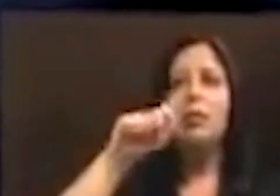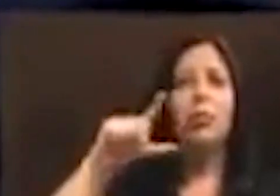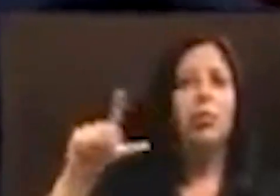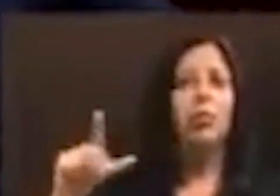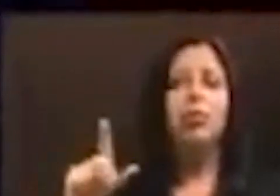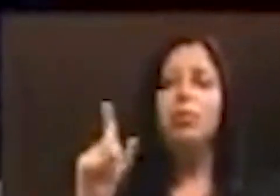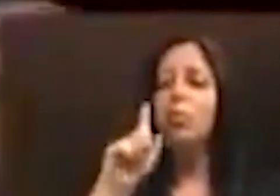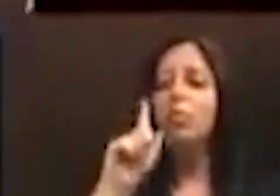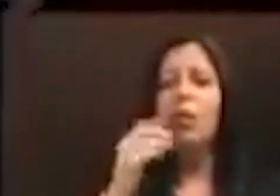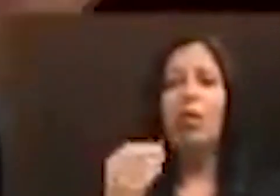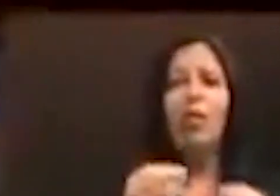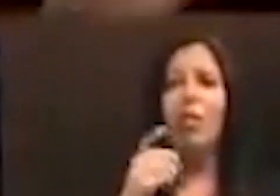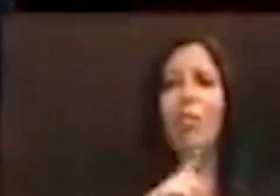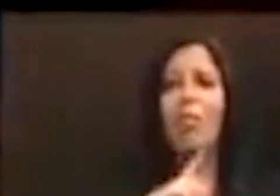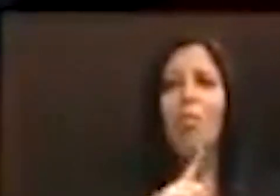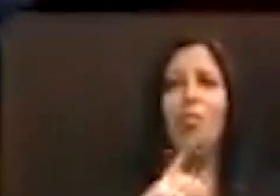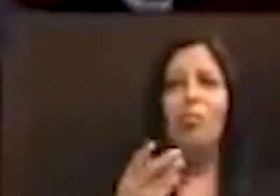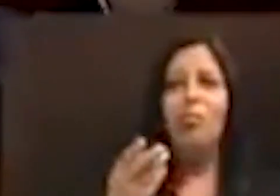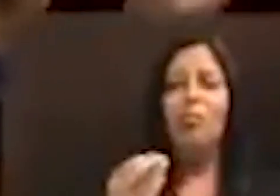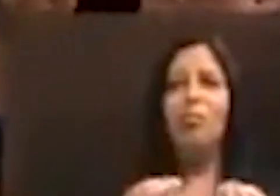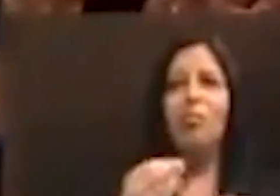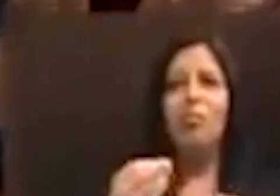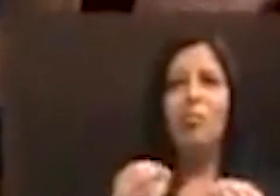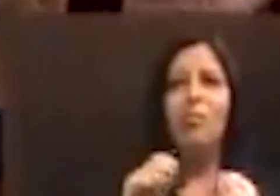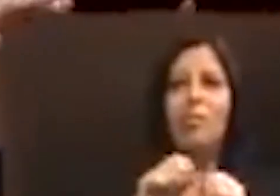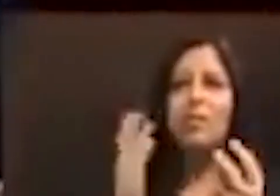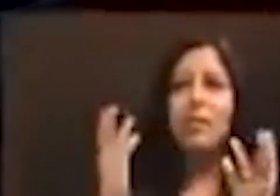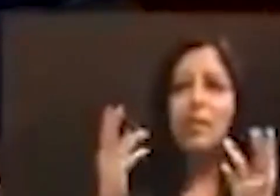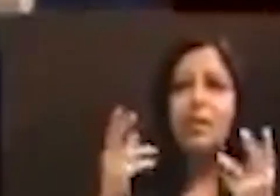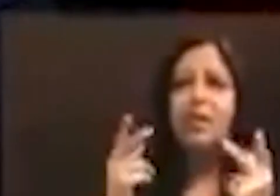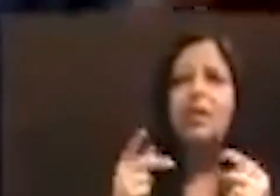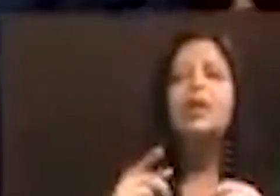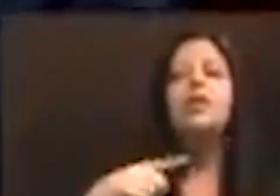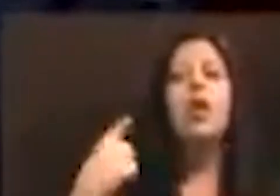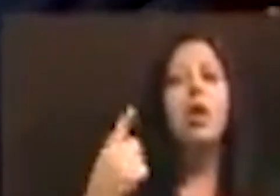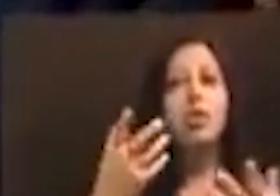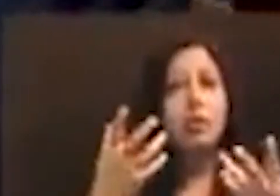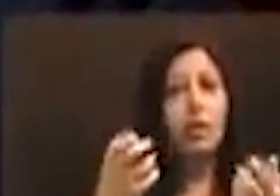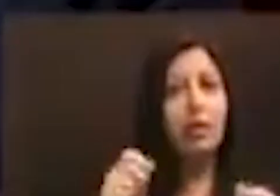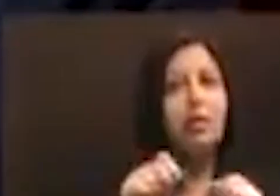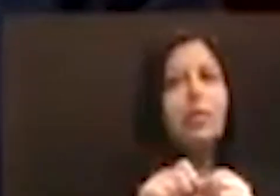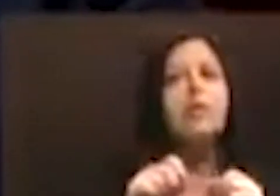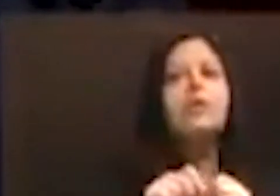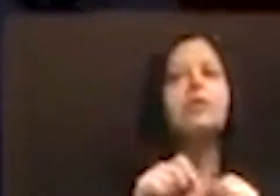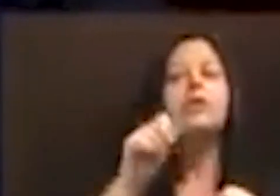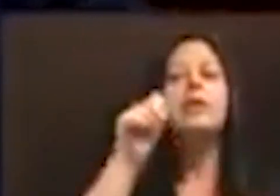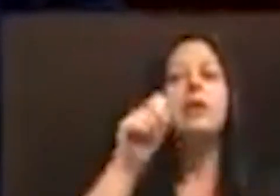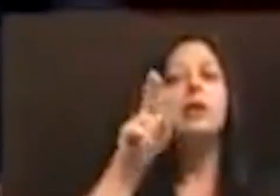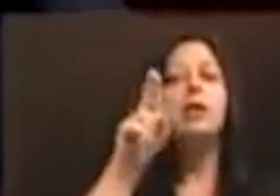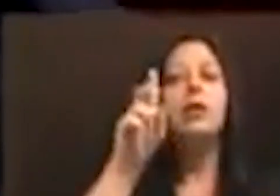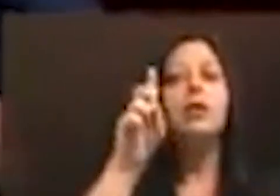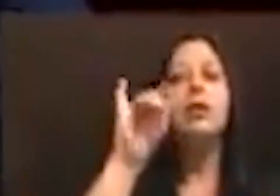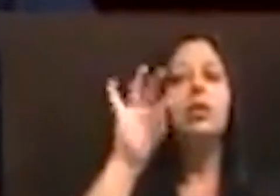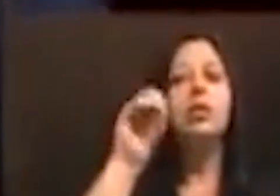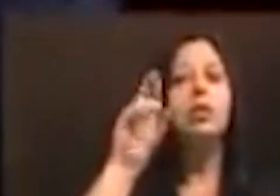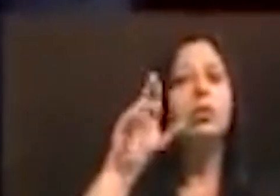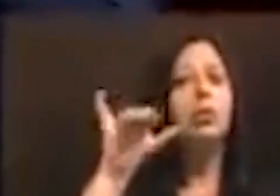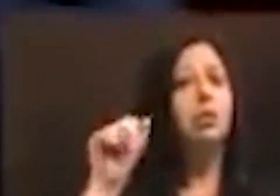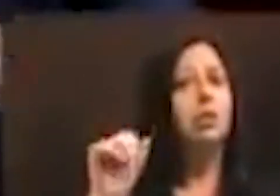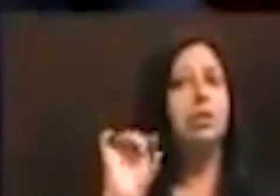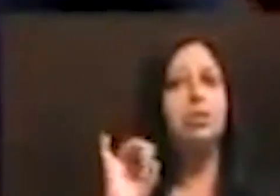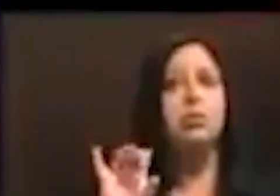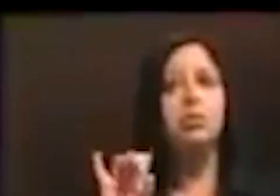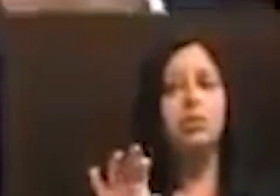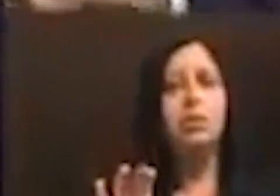recontagem dos votos. Nós queremos, sim, uma auditoria. E é isso que a democracia exige. Mas uma coisa eu lhe digo, deputada